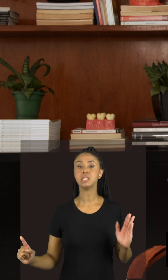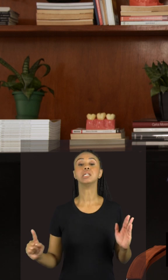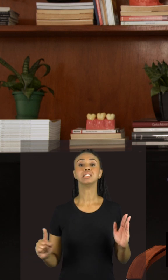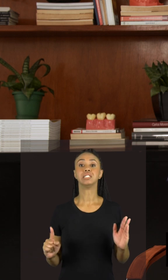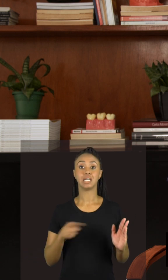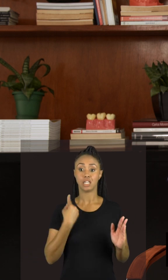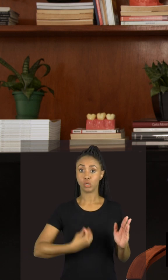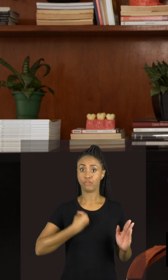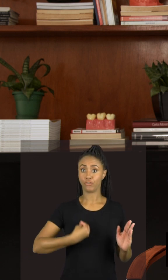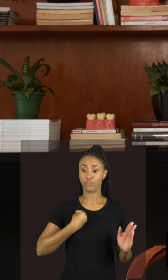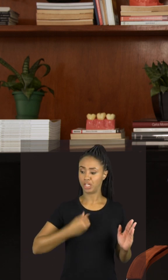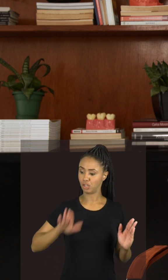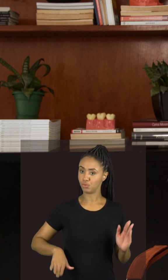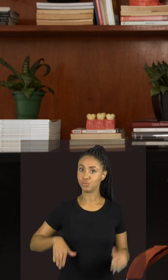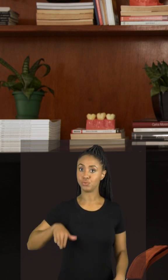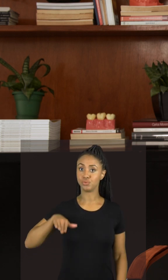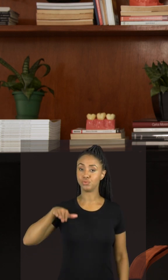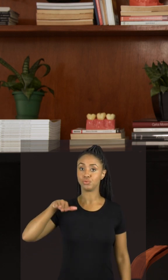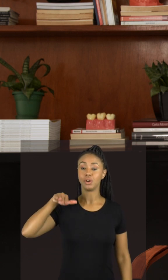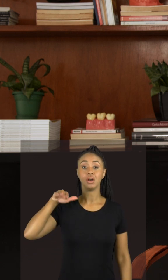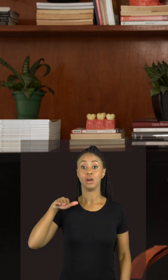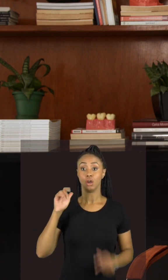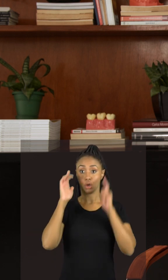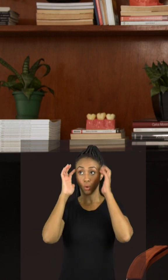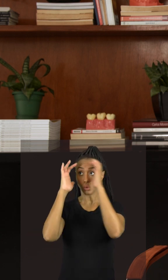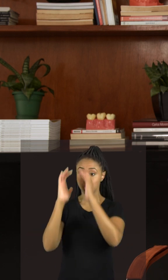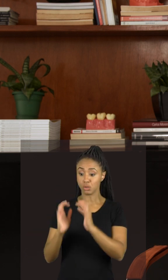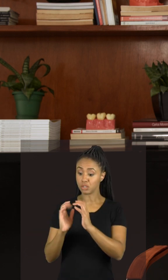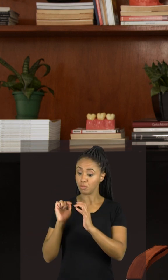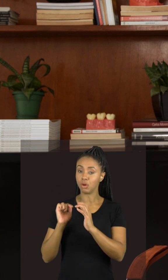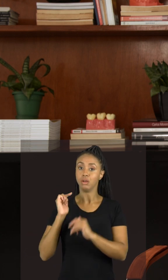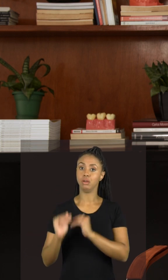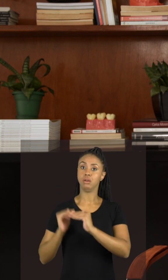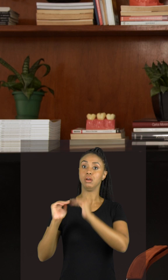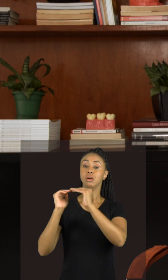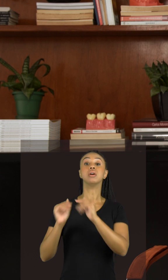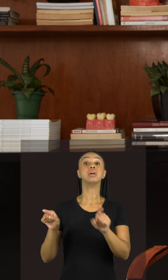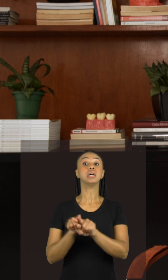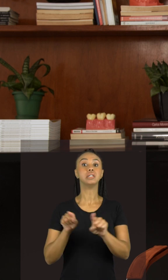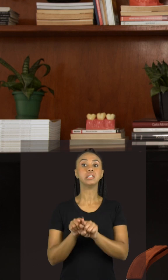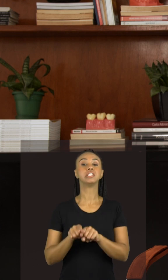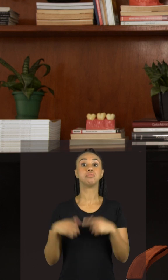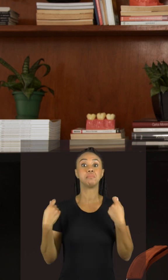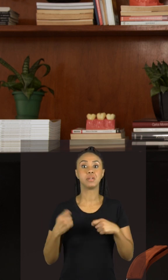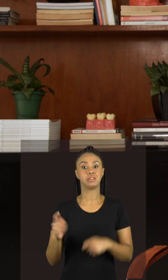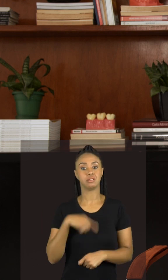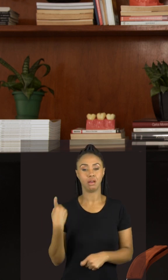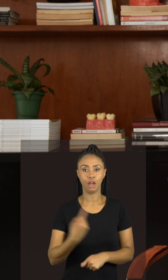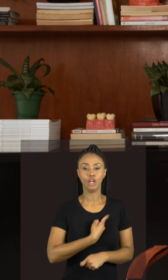sensíveis da nossa vida, em que o cérebro está se desenvolvendo, e esse desenvolvimento, ele depende